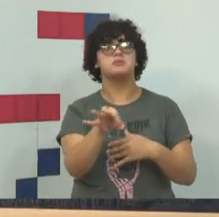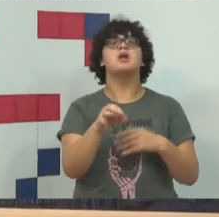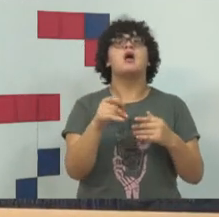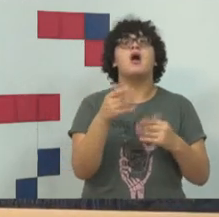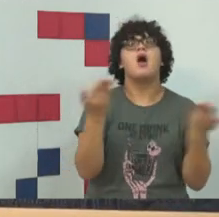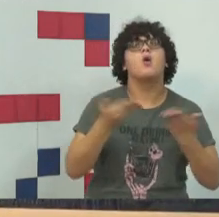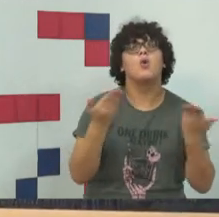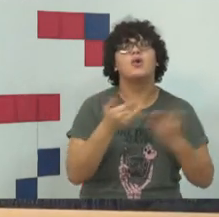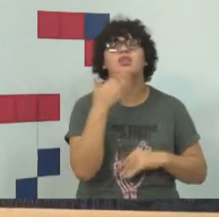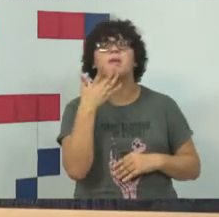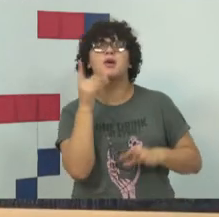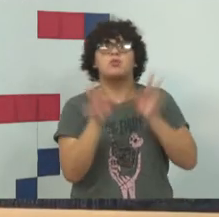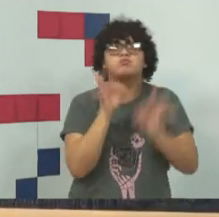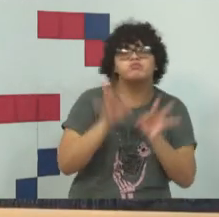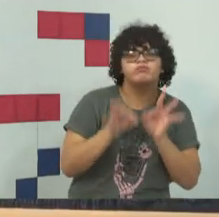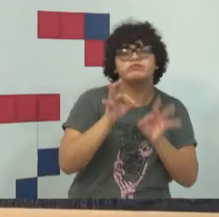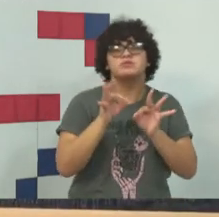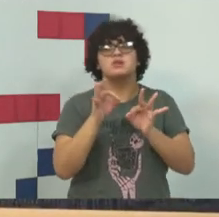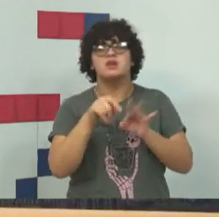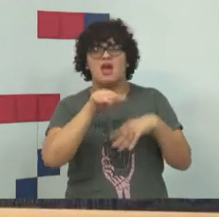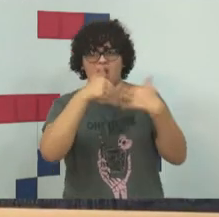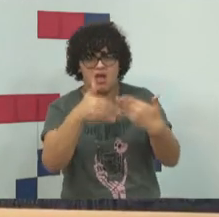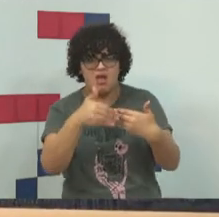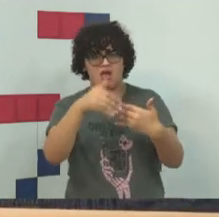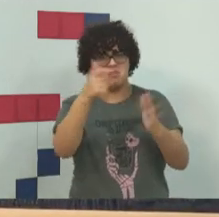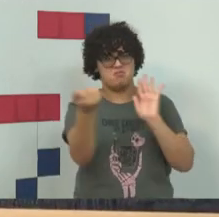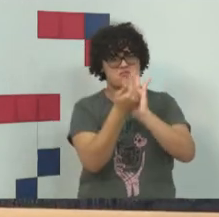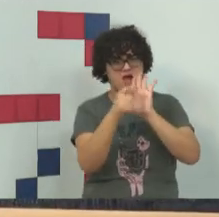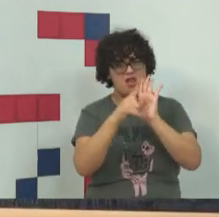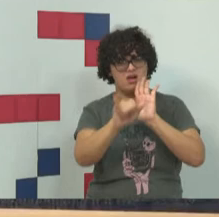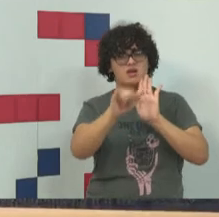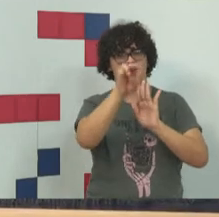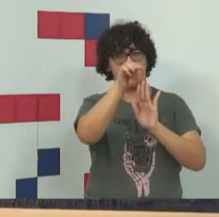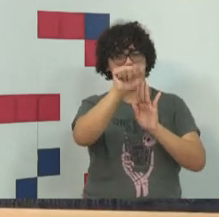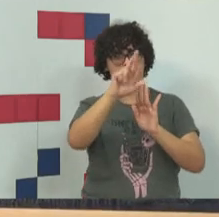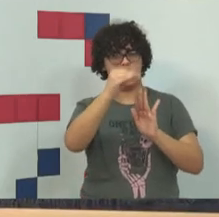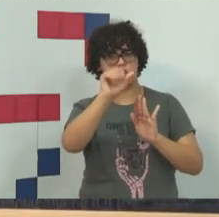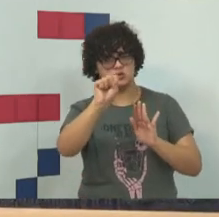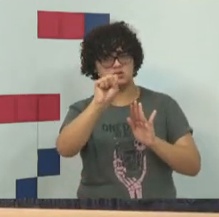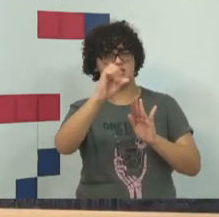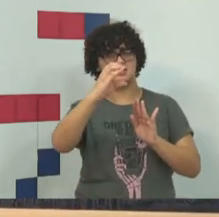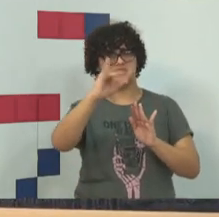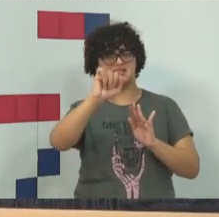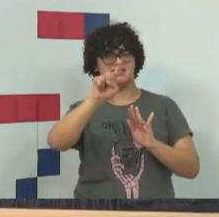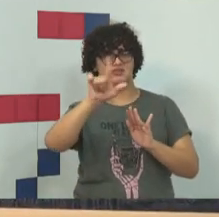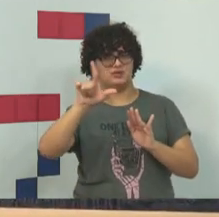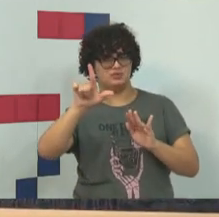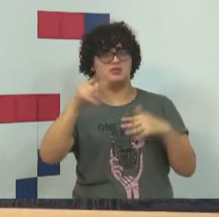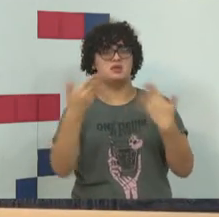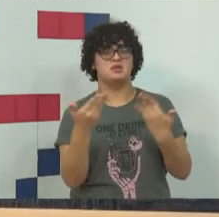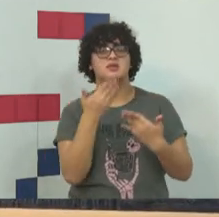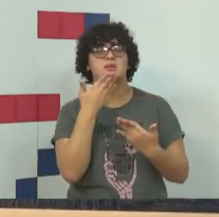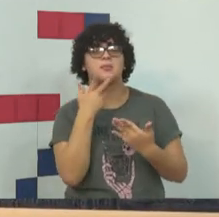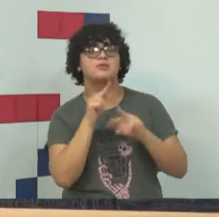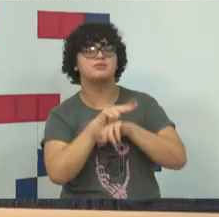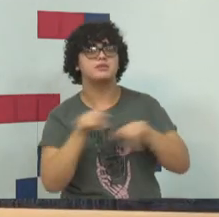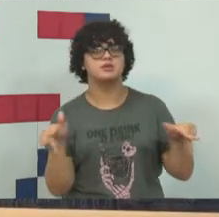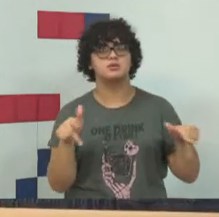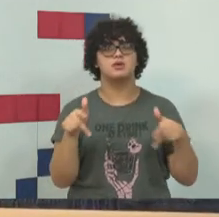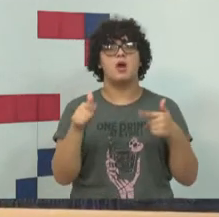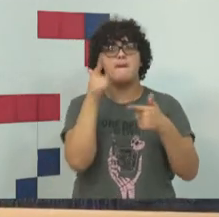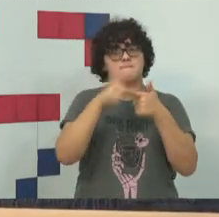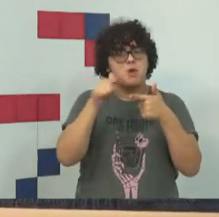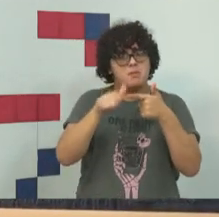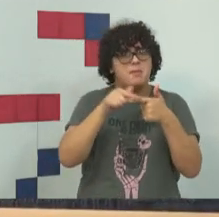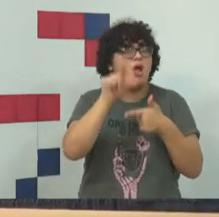Daí, a judicialização. O Marco Civil judicializou uma gama maior de situações. O problema